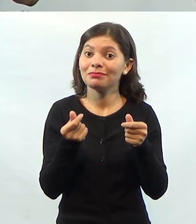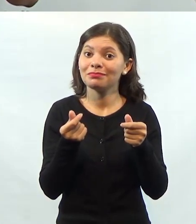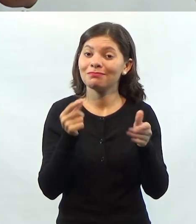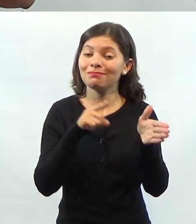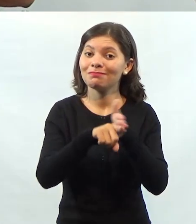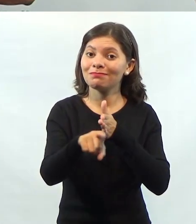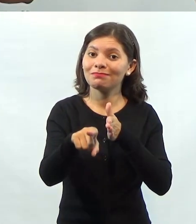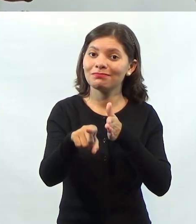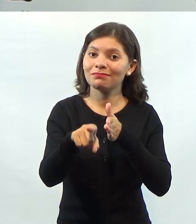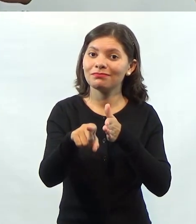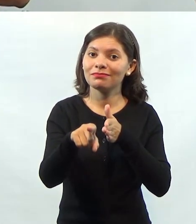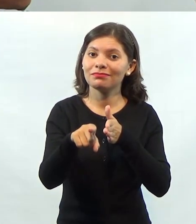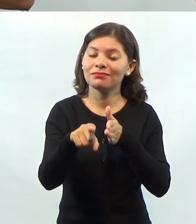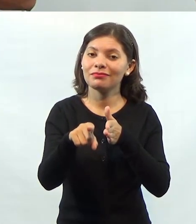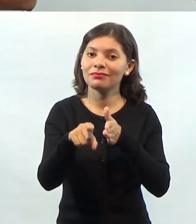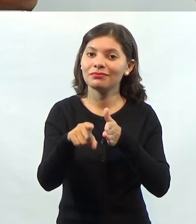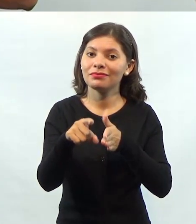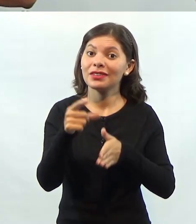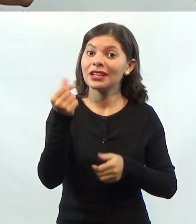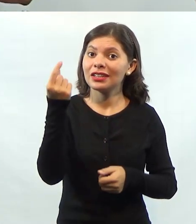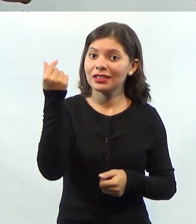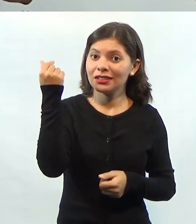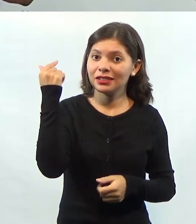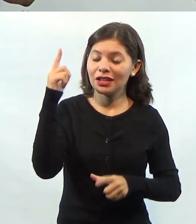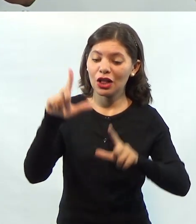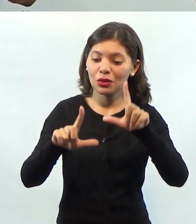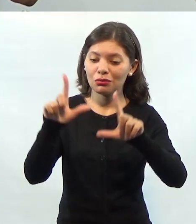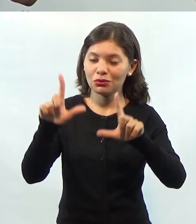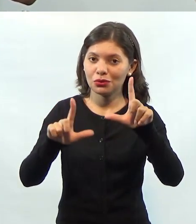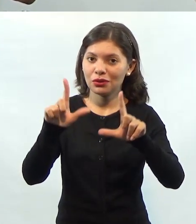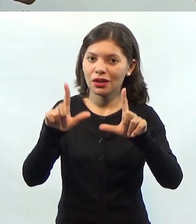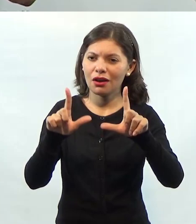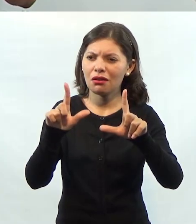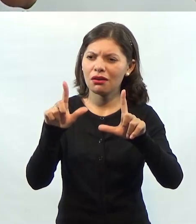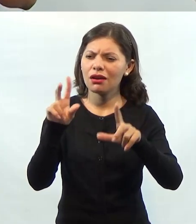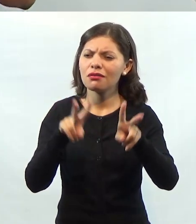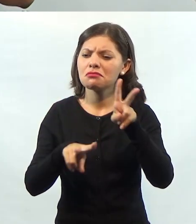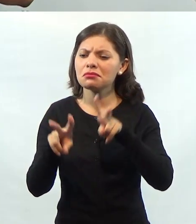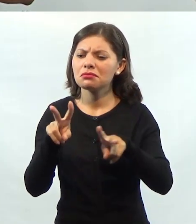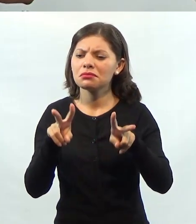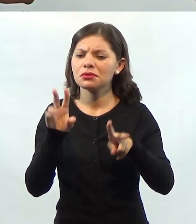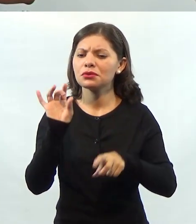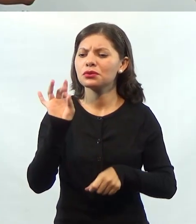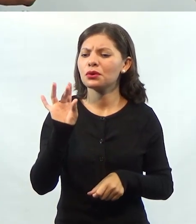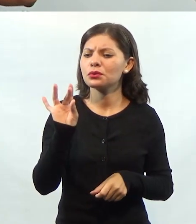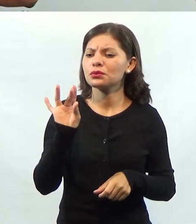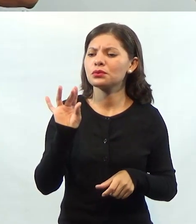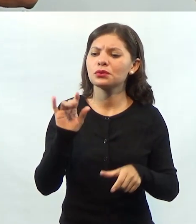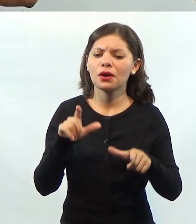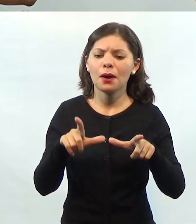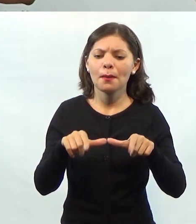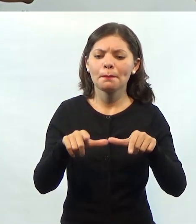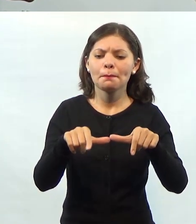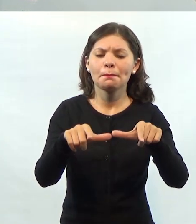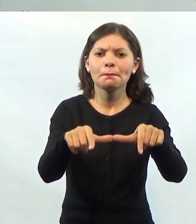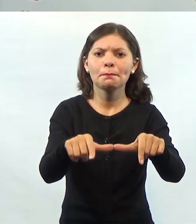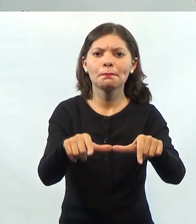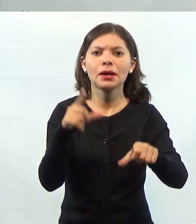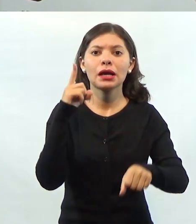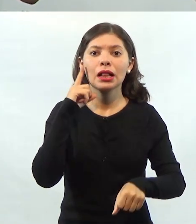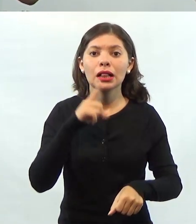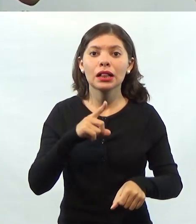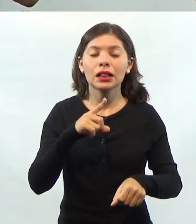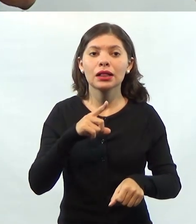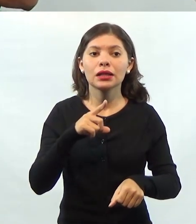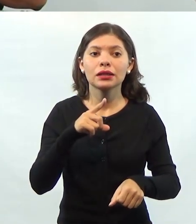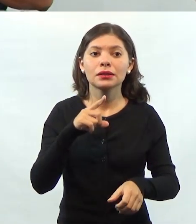Nós vimos, naquela época no jornal, que só nas redes de supermercado, os Estados Unidos perdeu 15